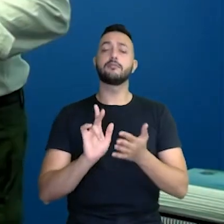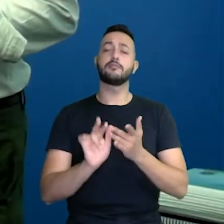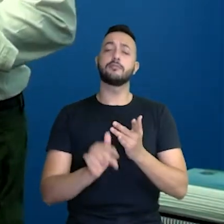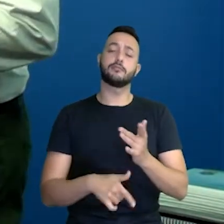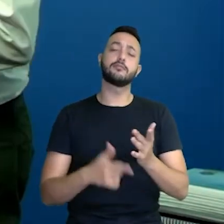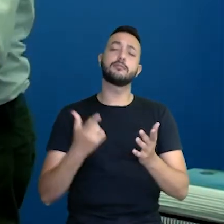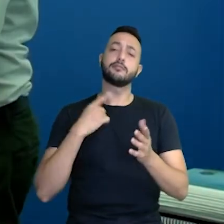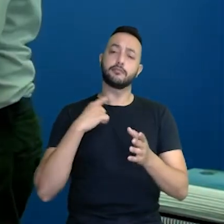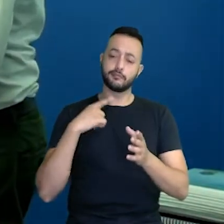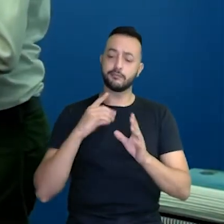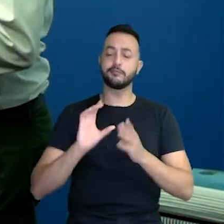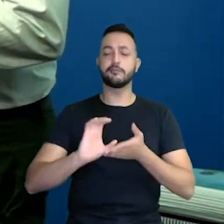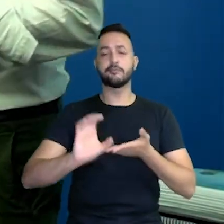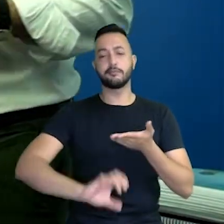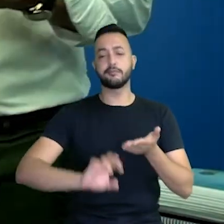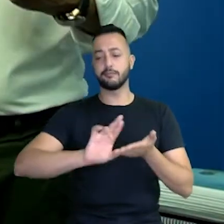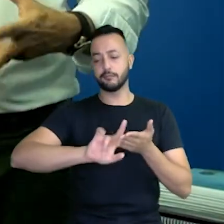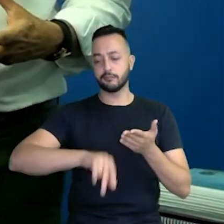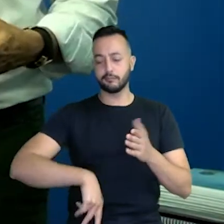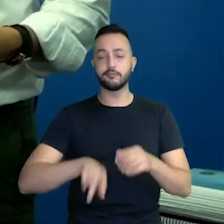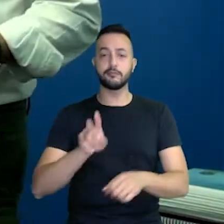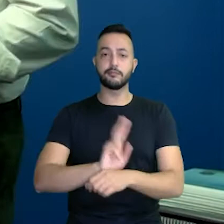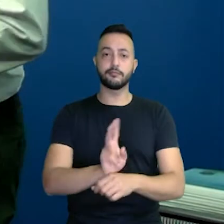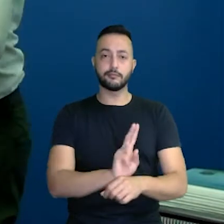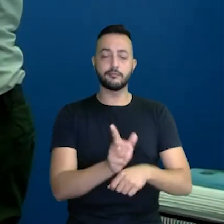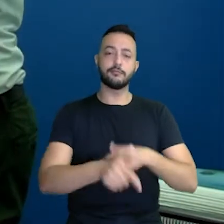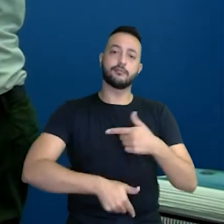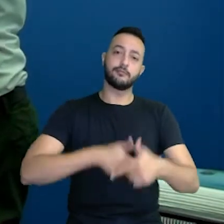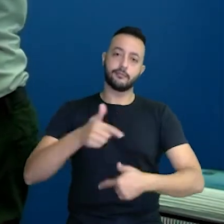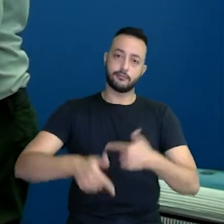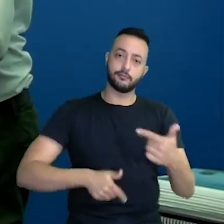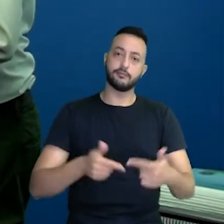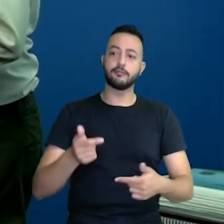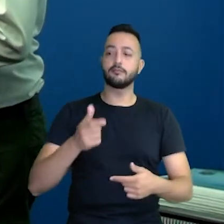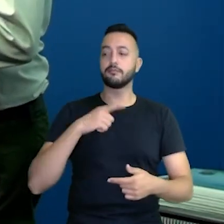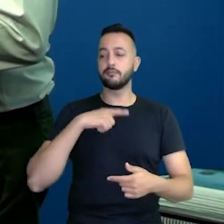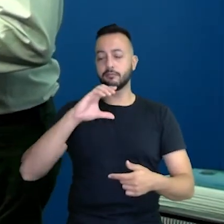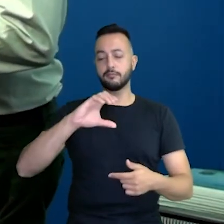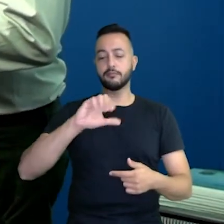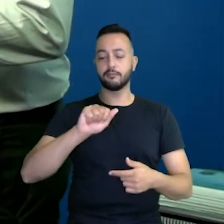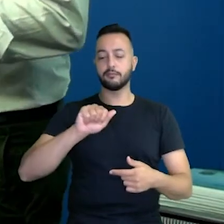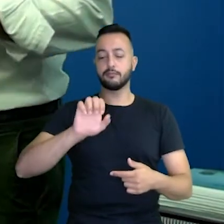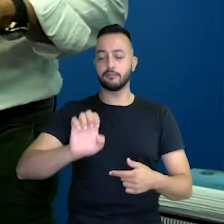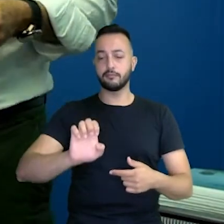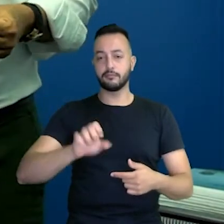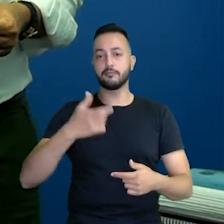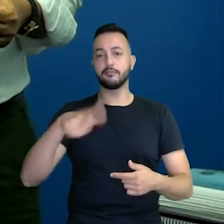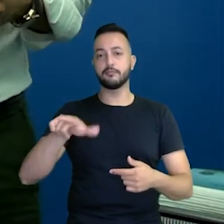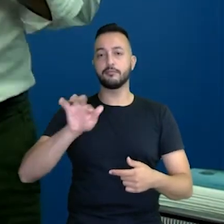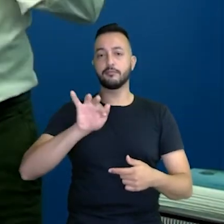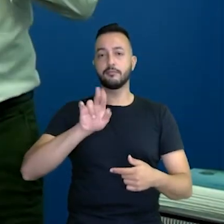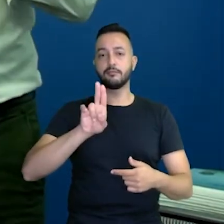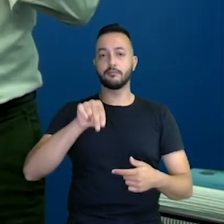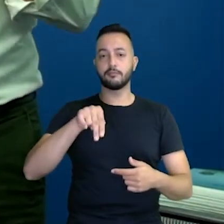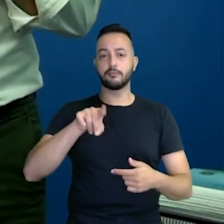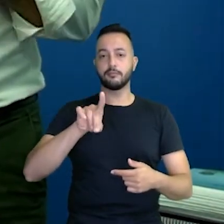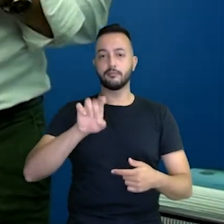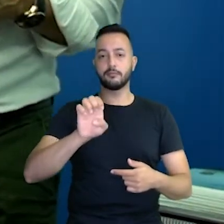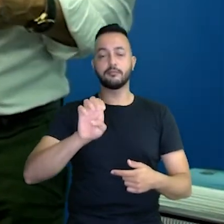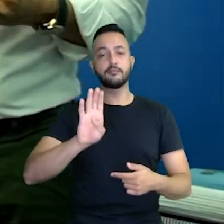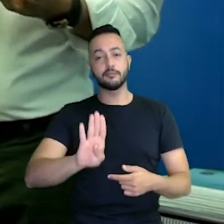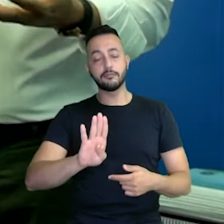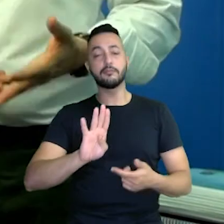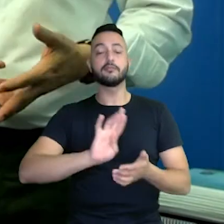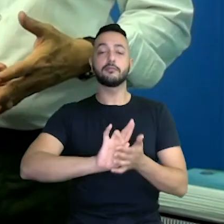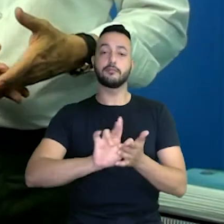vários conselhos que são órgãos fiscalizadores do nosso serviço, como o CAI, o Conselho do Fundeb, e aí a gente